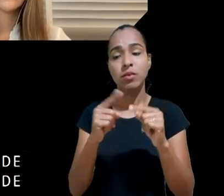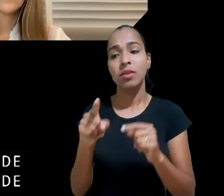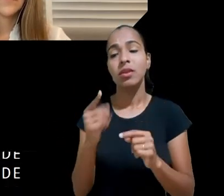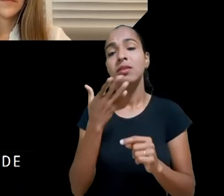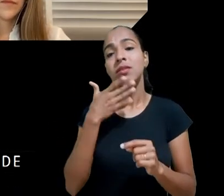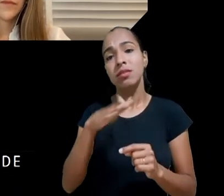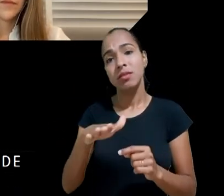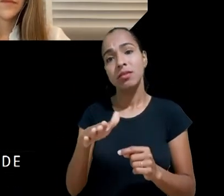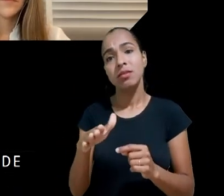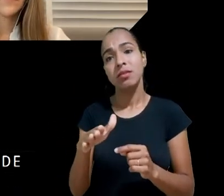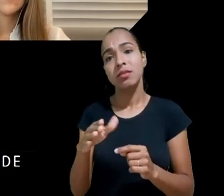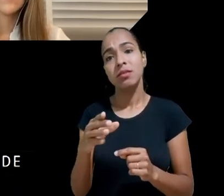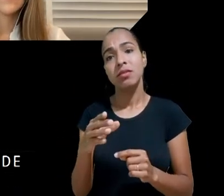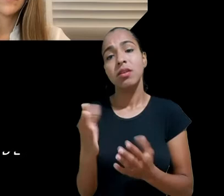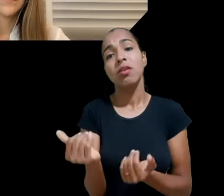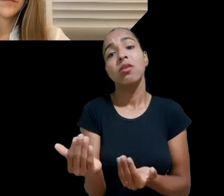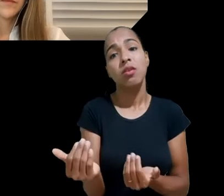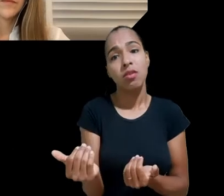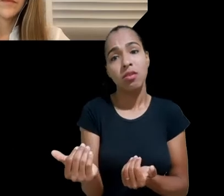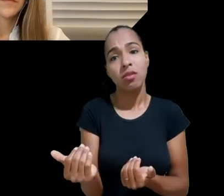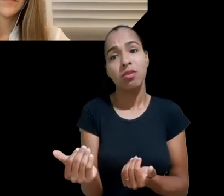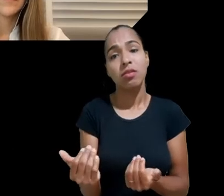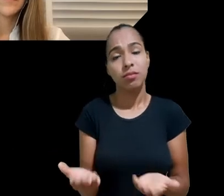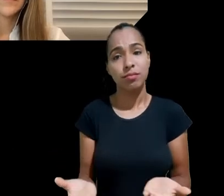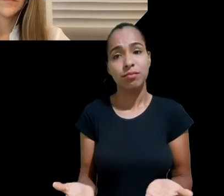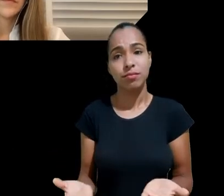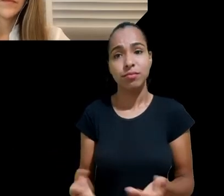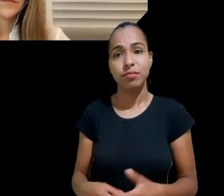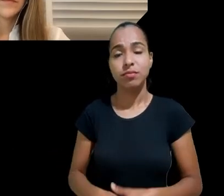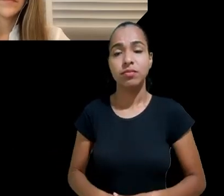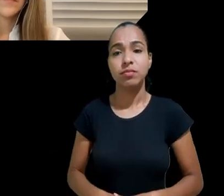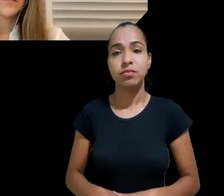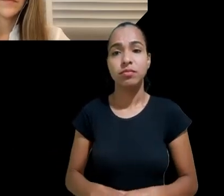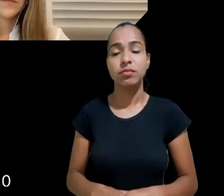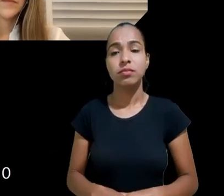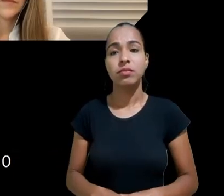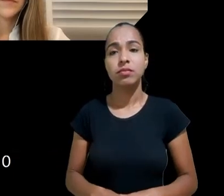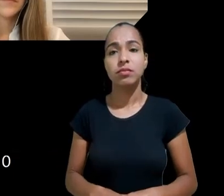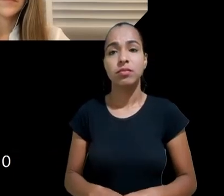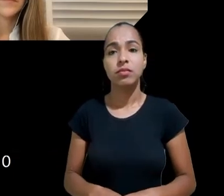do Estatuto da Criança e Adolescente, que estabelecem o princípio